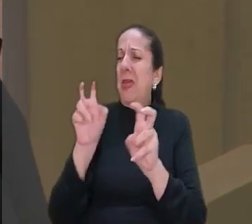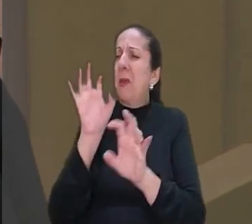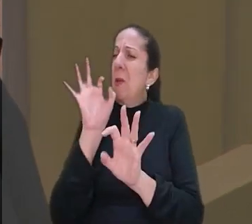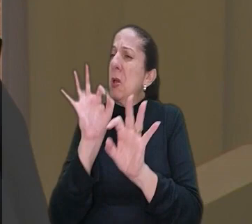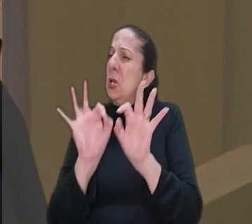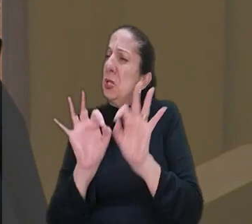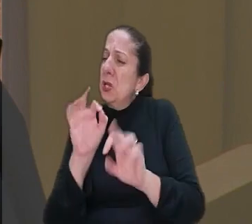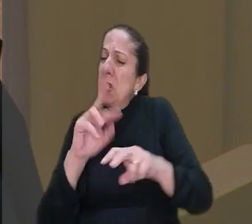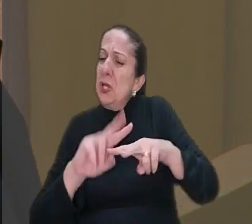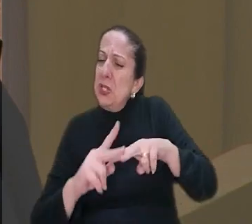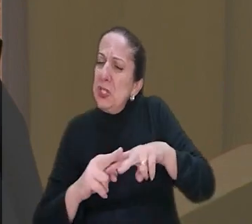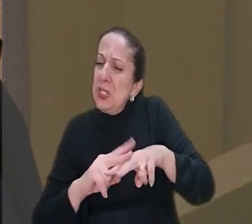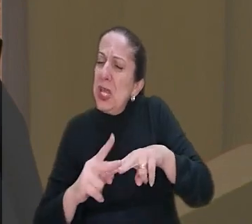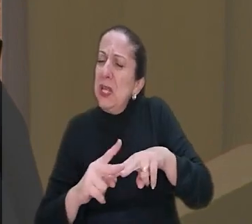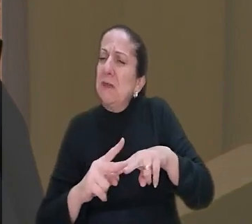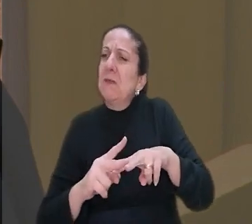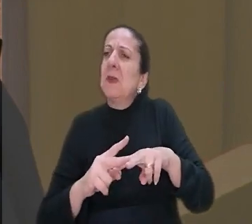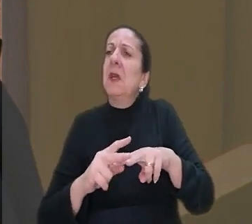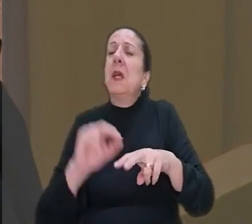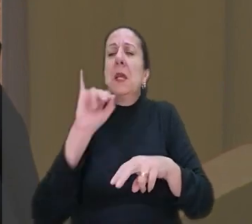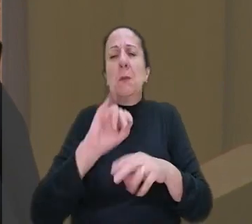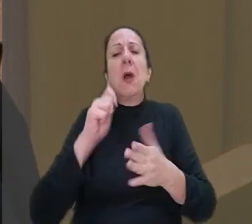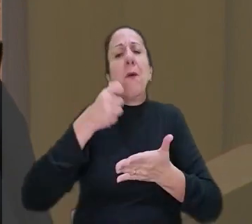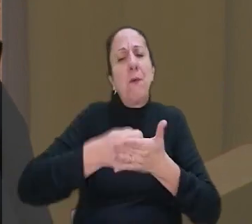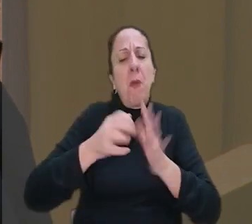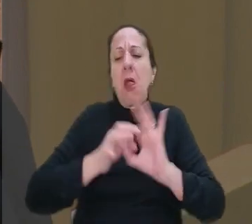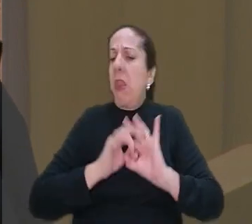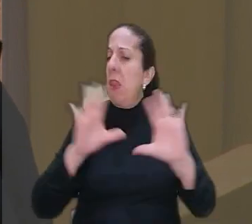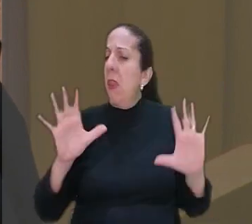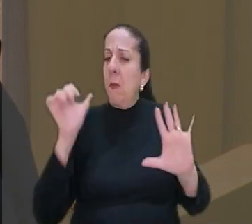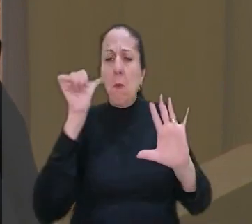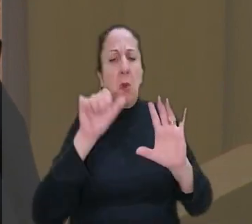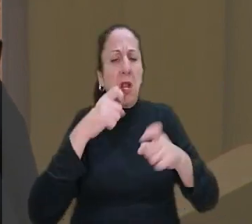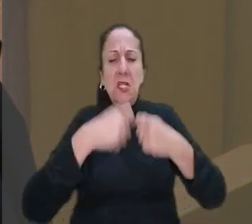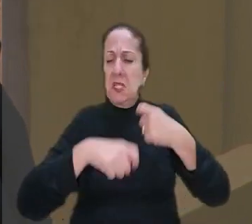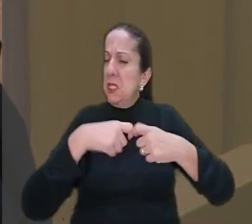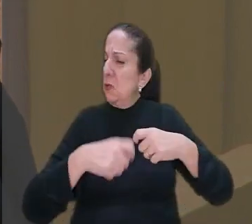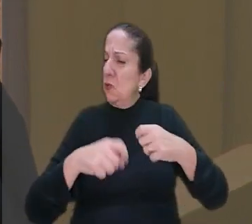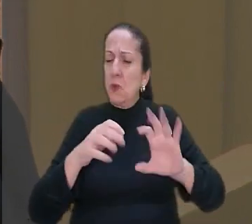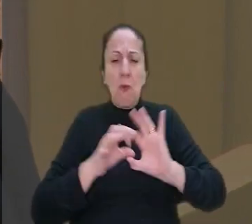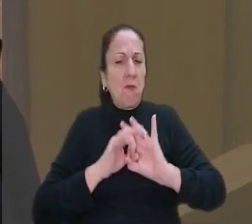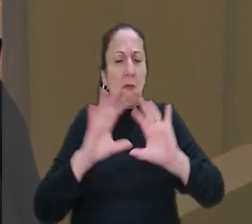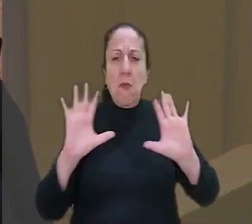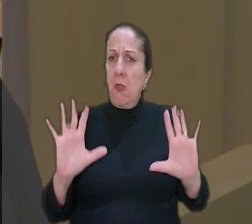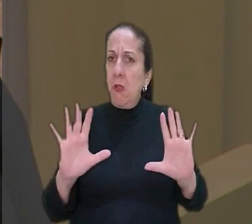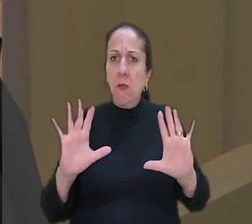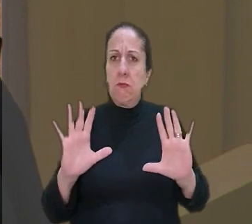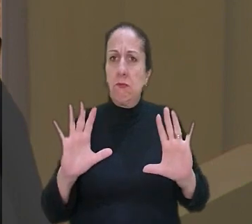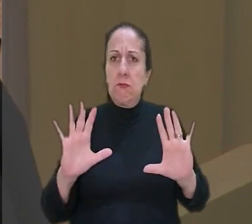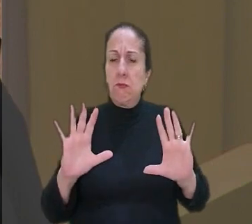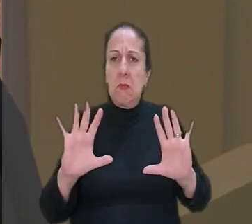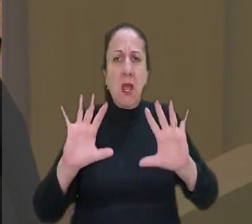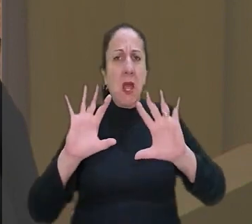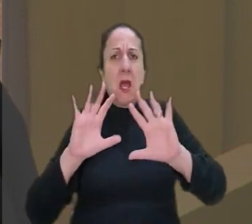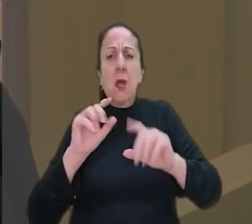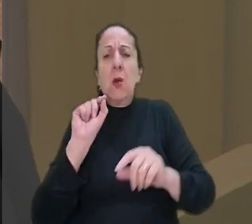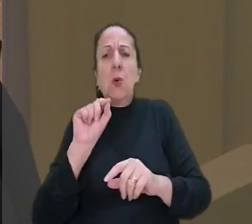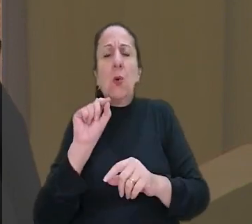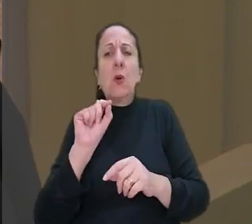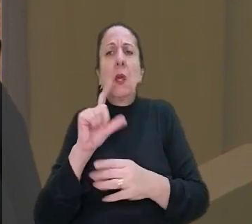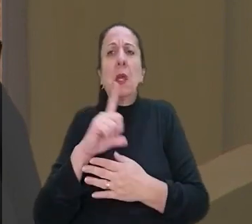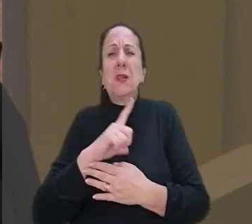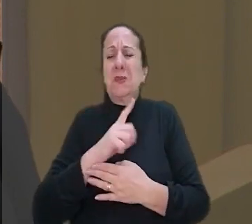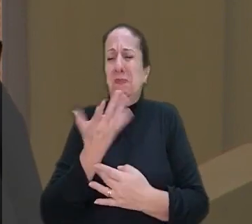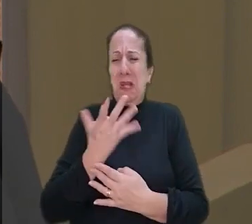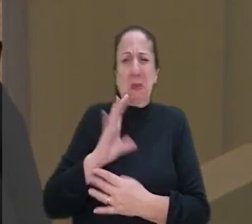como julgamento com perspectiva de gênero, presidente, é importante afirmar a liberdade da mulher, sexual inclusive, para reprimir, como nesse fato